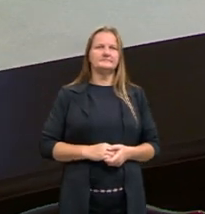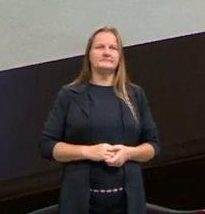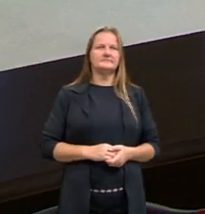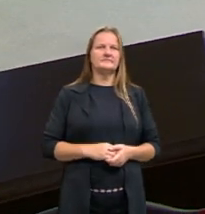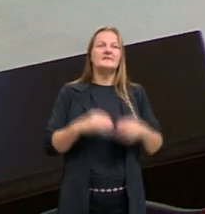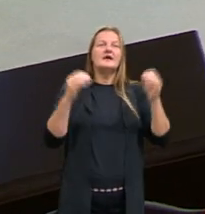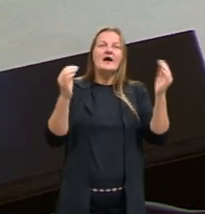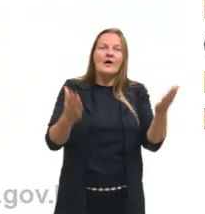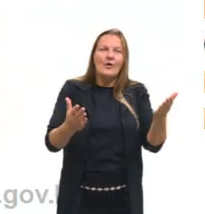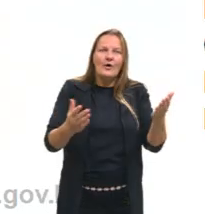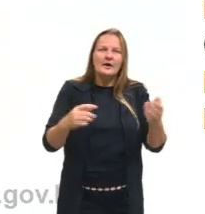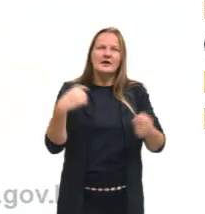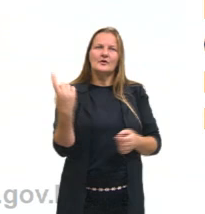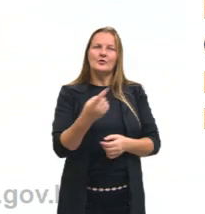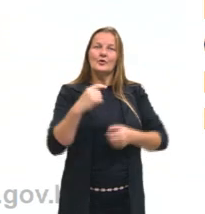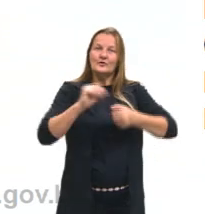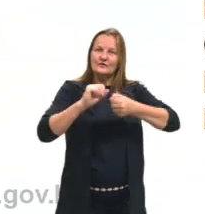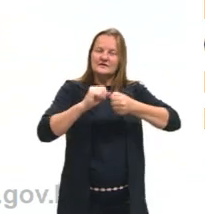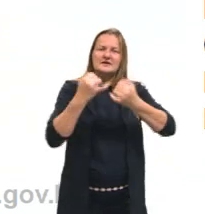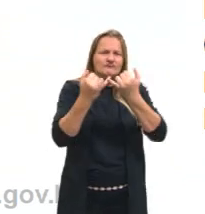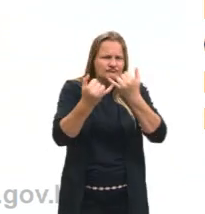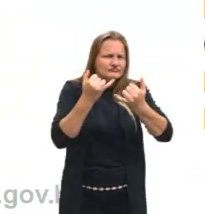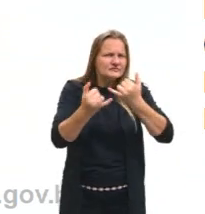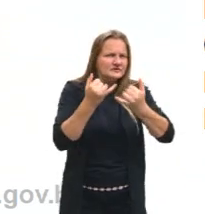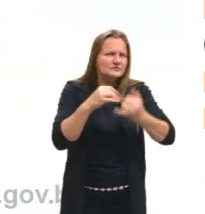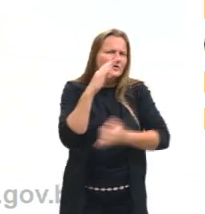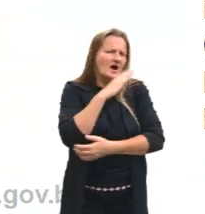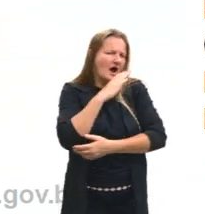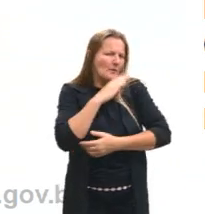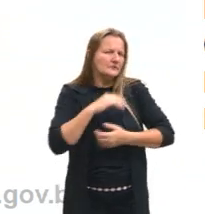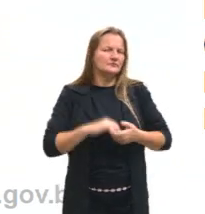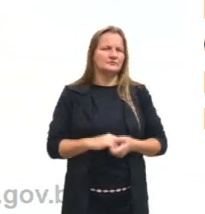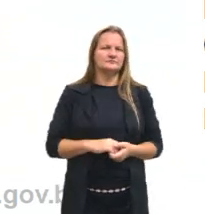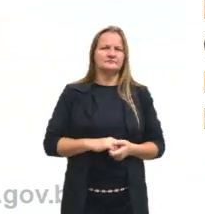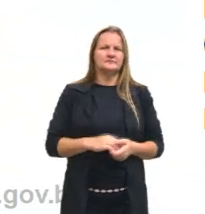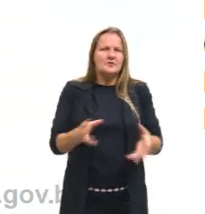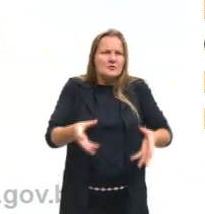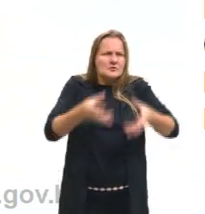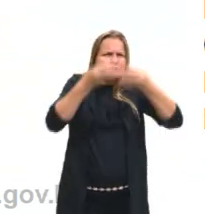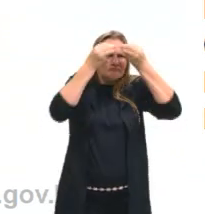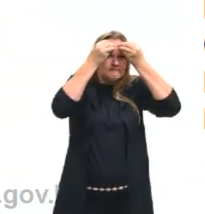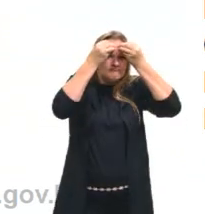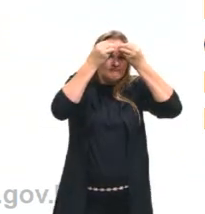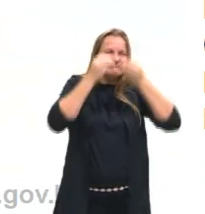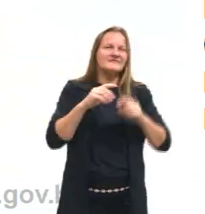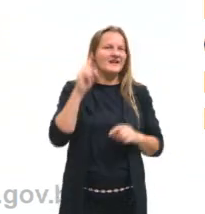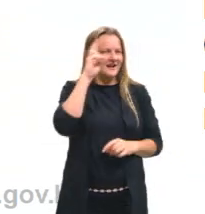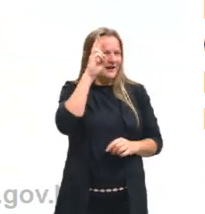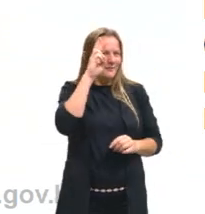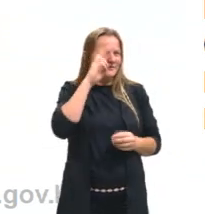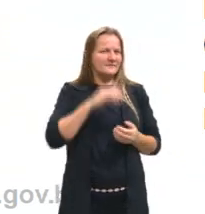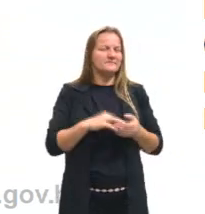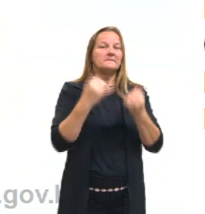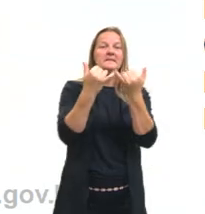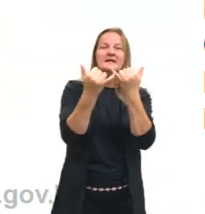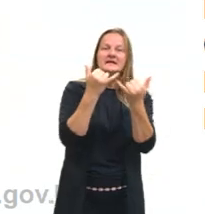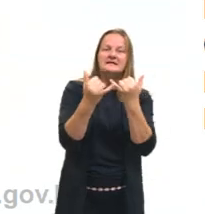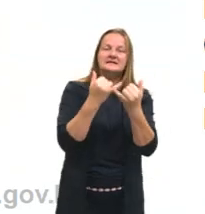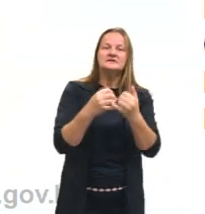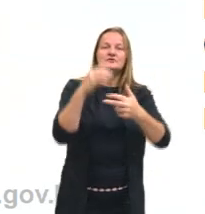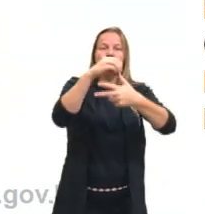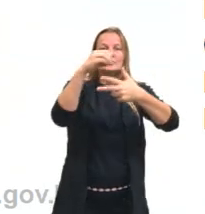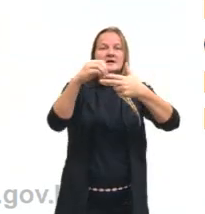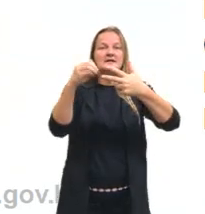Agora, a gente vai fazer alguns exercícios rapidinhos só para a gente fixar, tá? Esse exercício aqui, ele é do Enem de